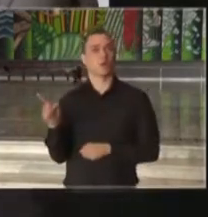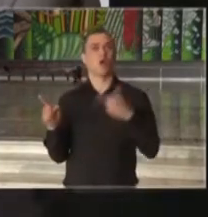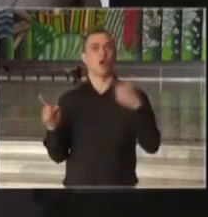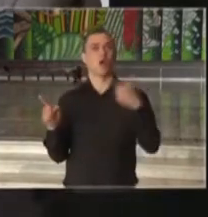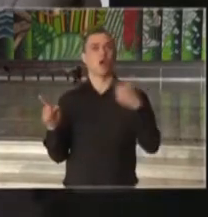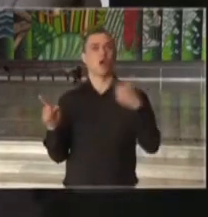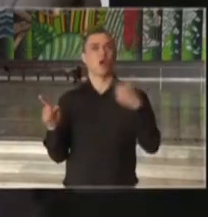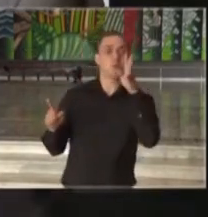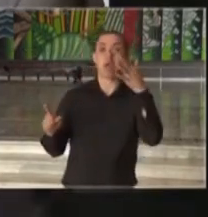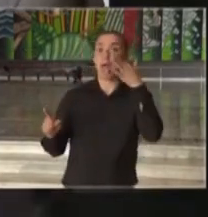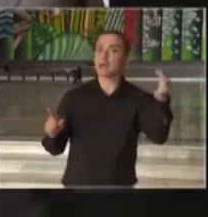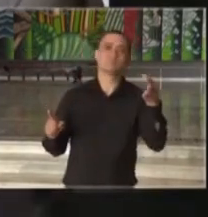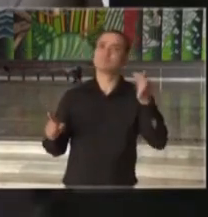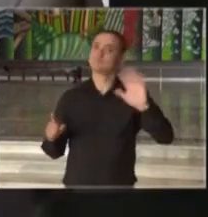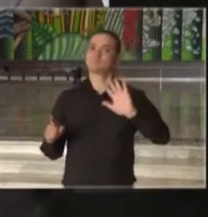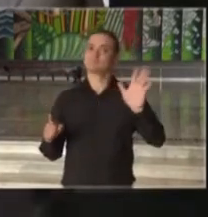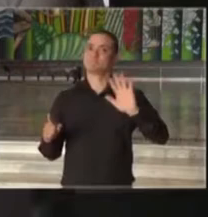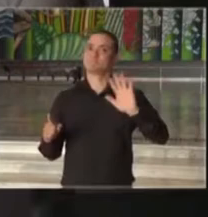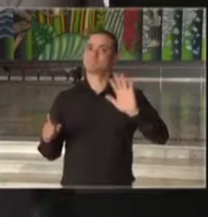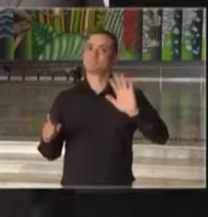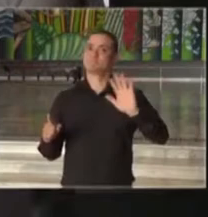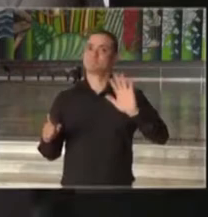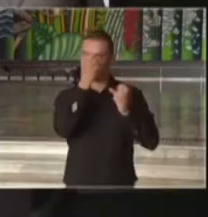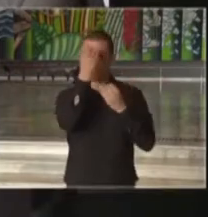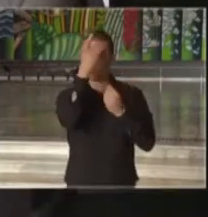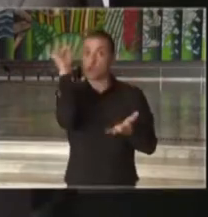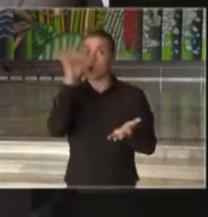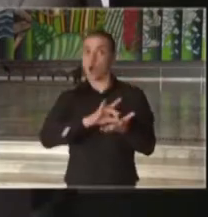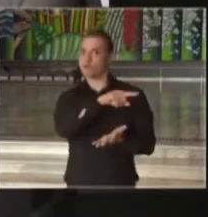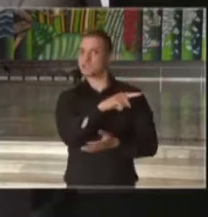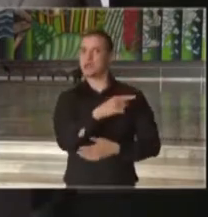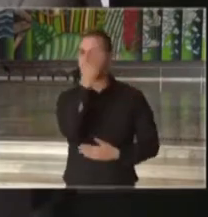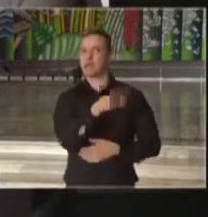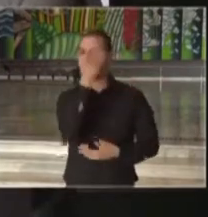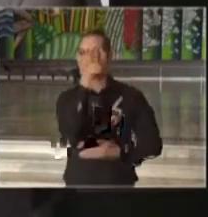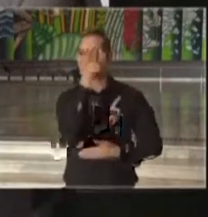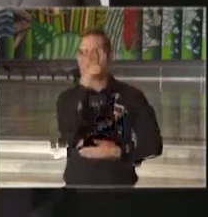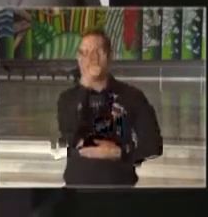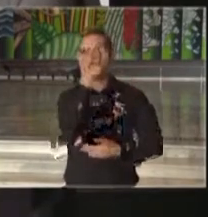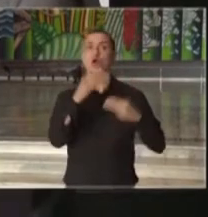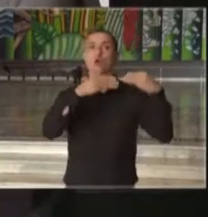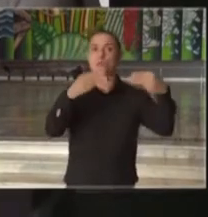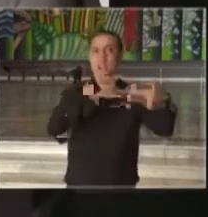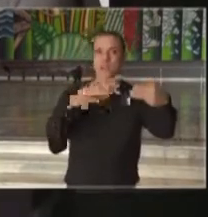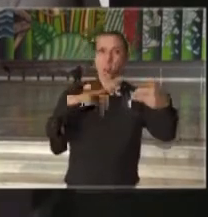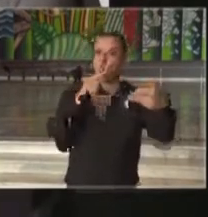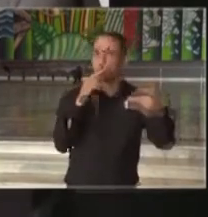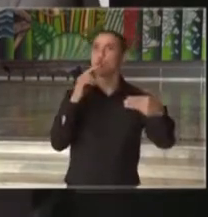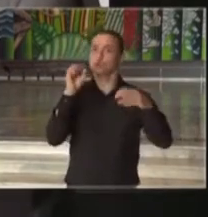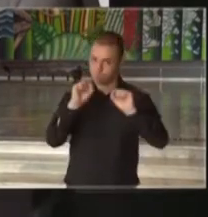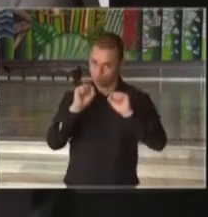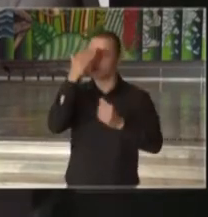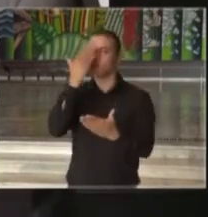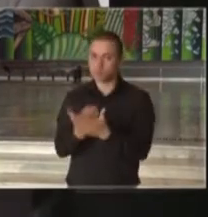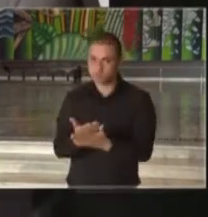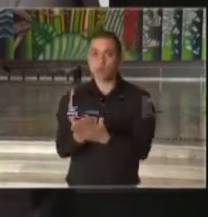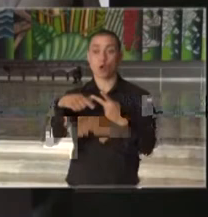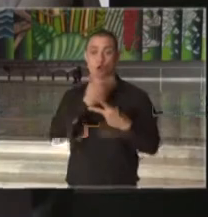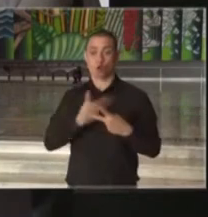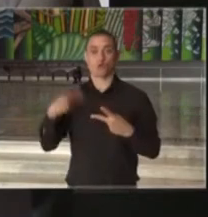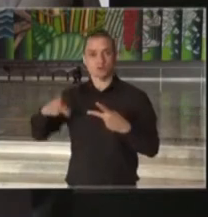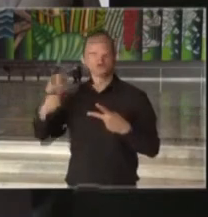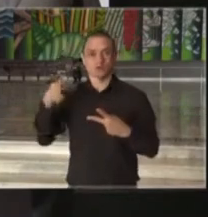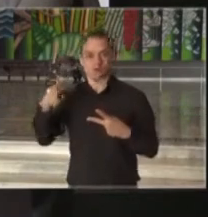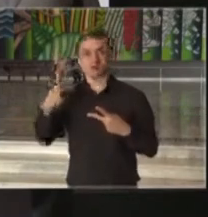a informações não oficiais, que não venham do Ministério da Saúde do governo do Brasil, que não venham do governo do Estado de São Paulo